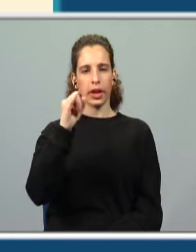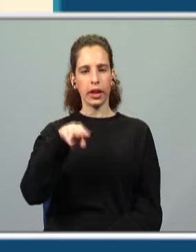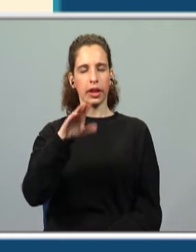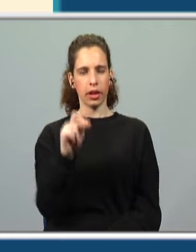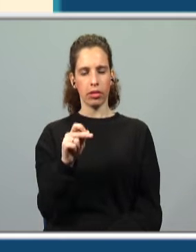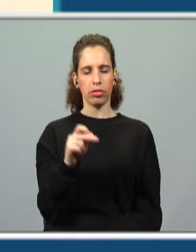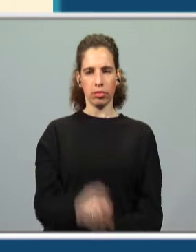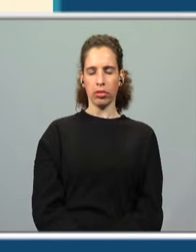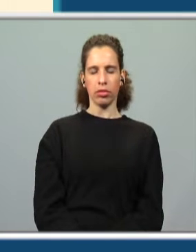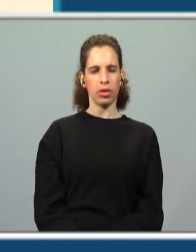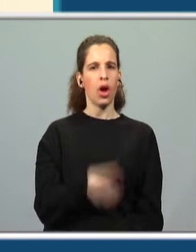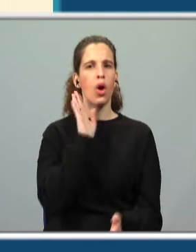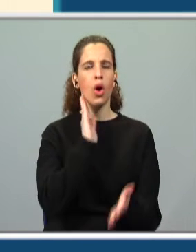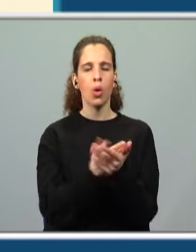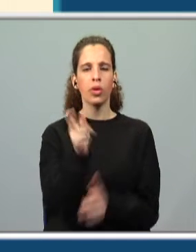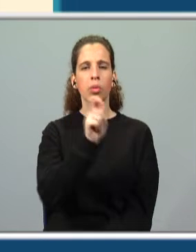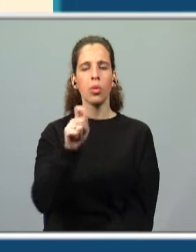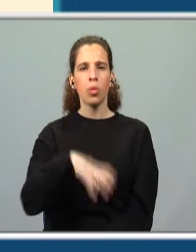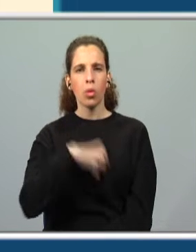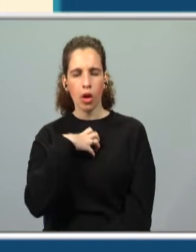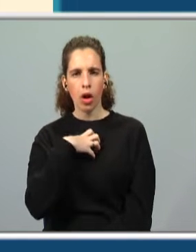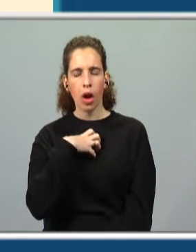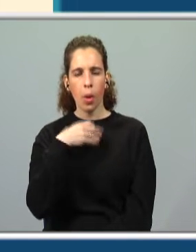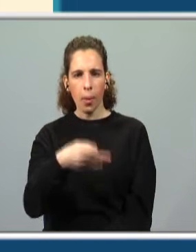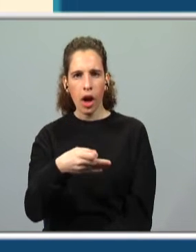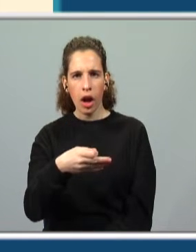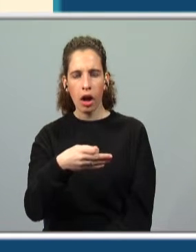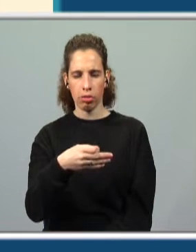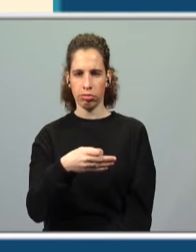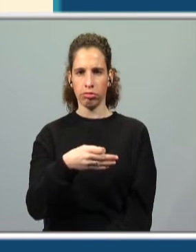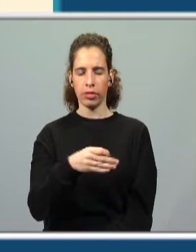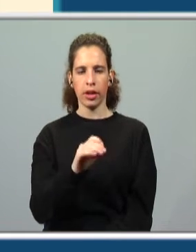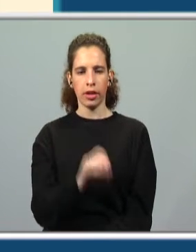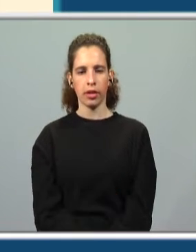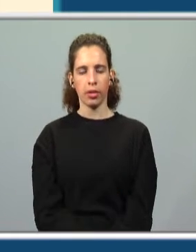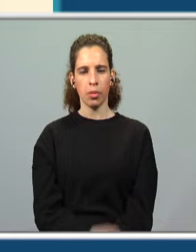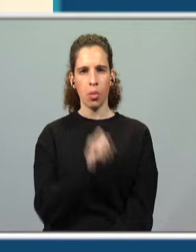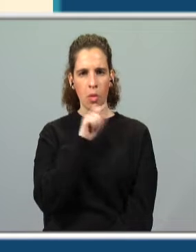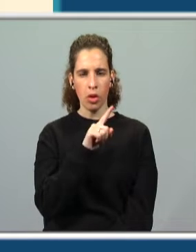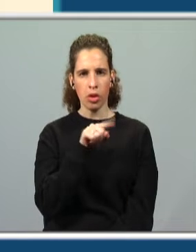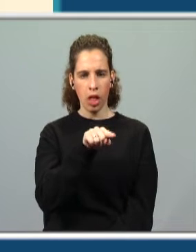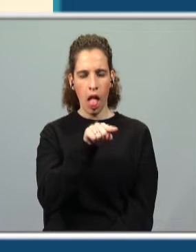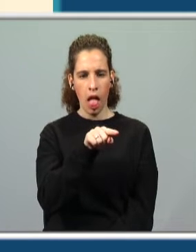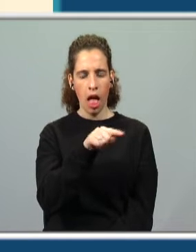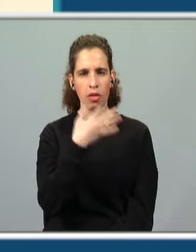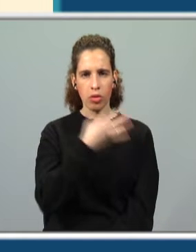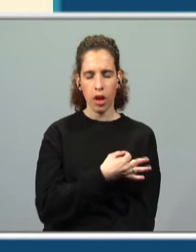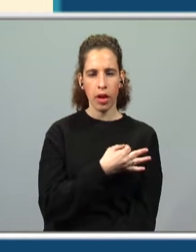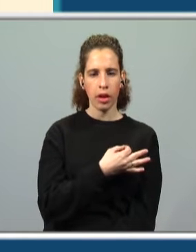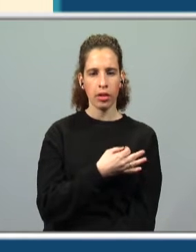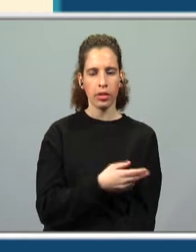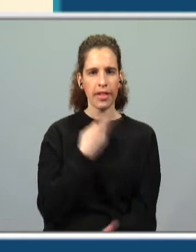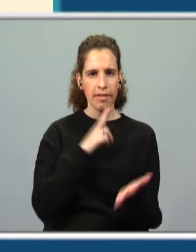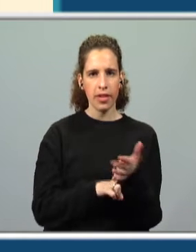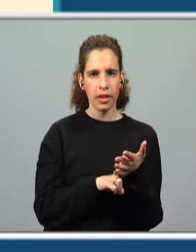Qual era a última letra que ela tinha sentido? Era? Era o P. Posso ir lá, assinalar que é